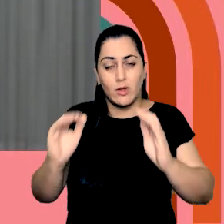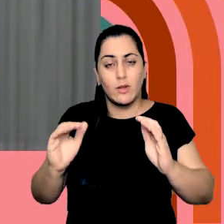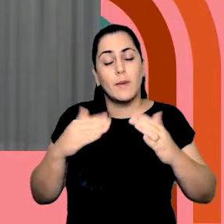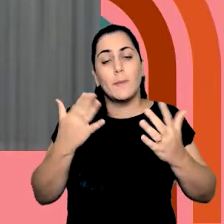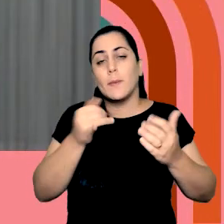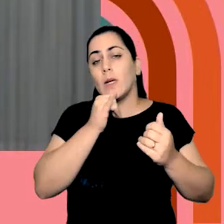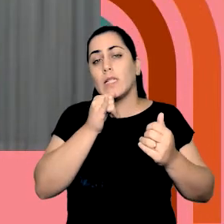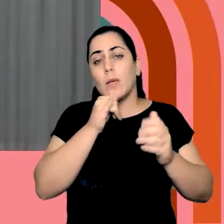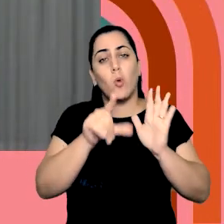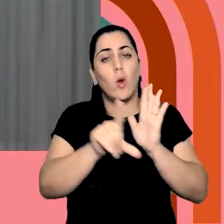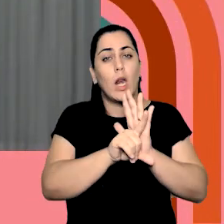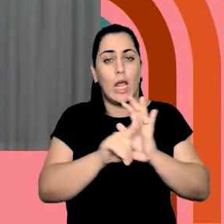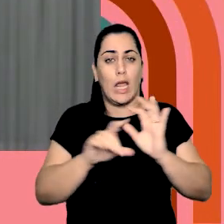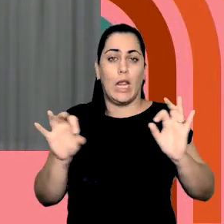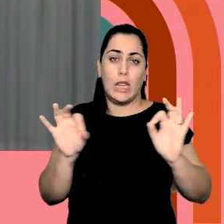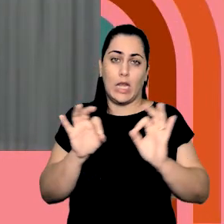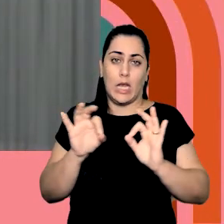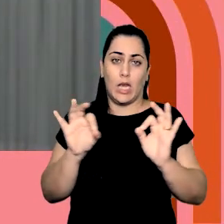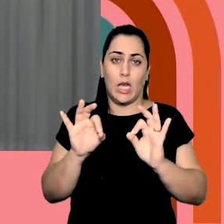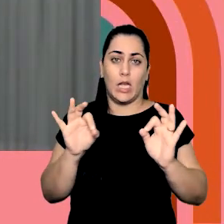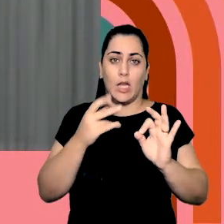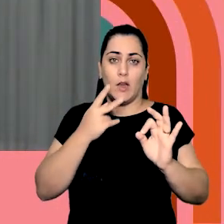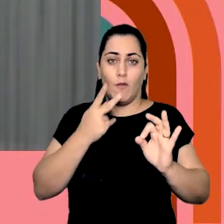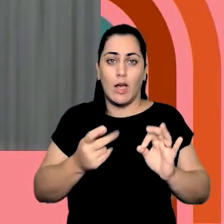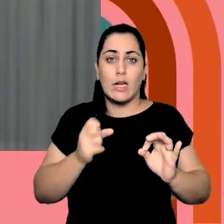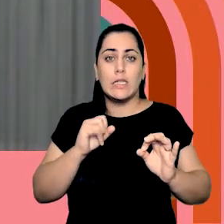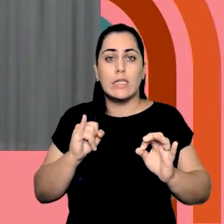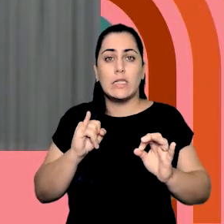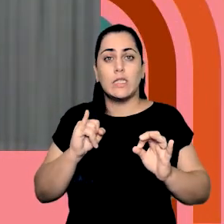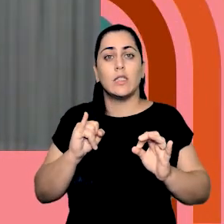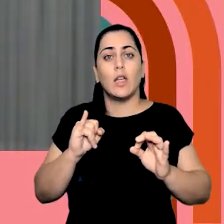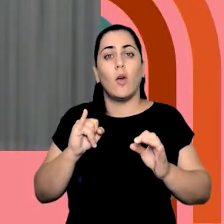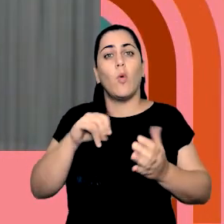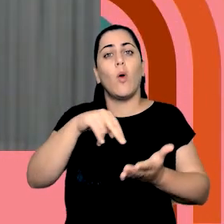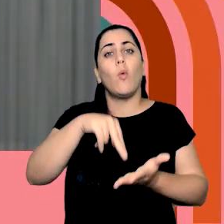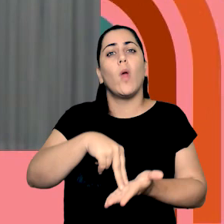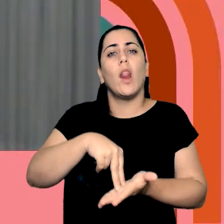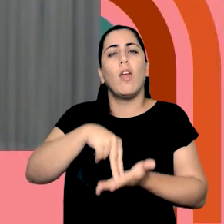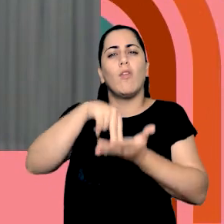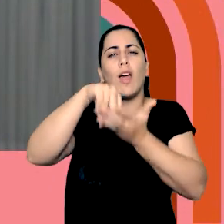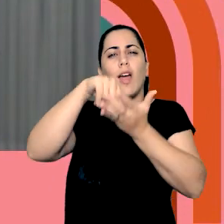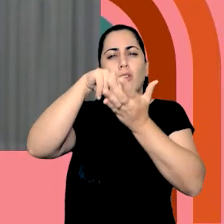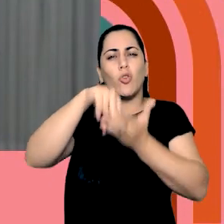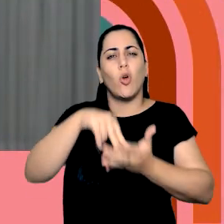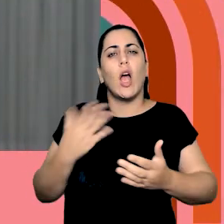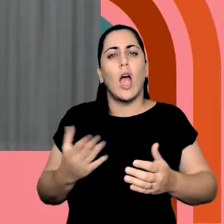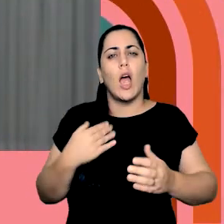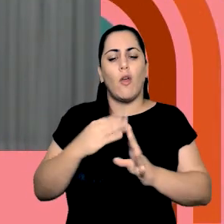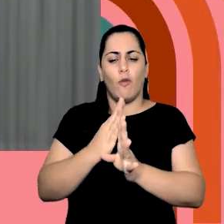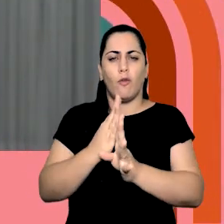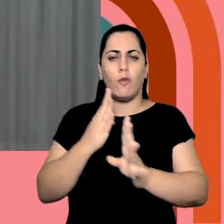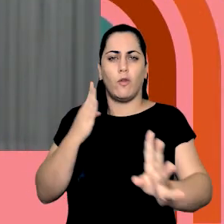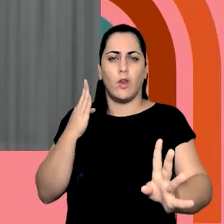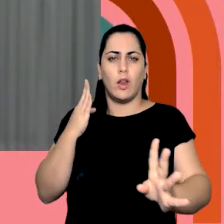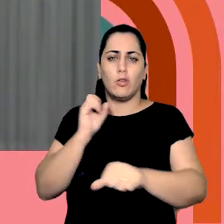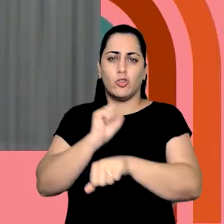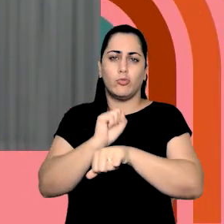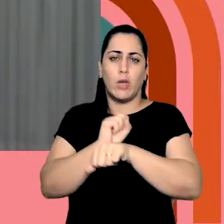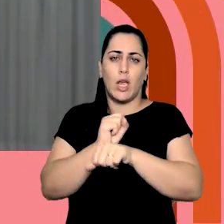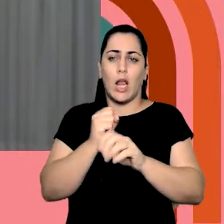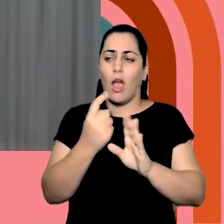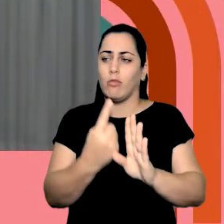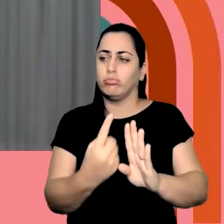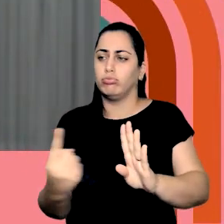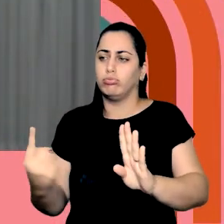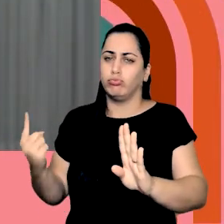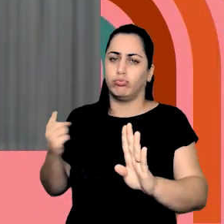não existe nenhuma lei dizendo que, se eu chego no elevador e tenho uma fila grande, eu devo ir para o último lugar da fila. Mas,